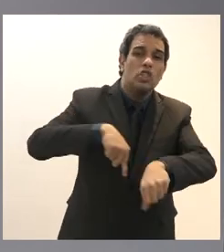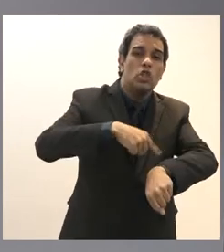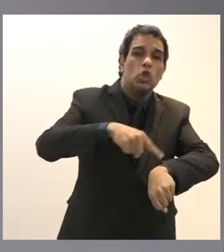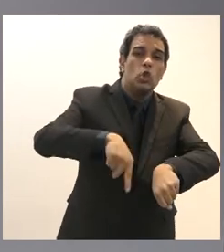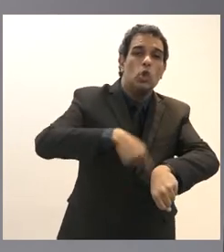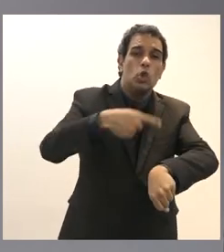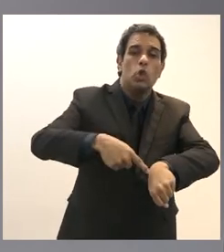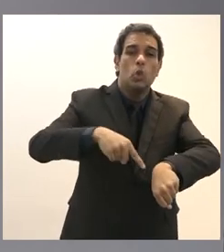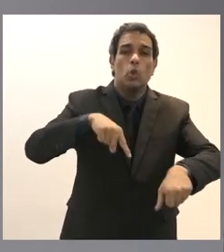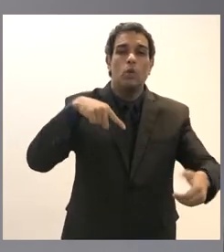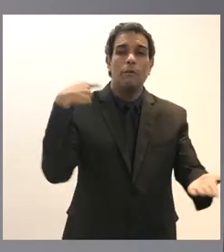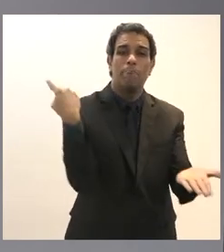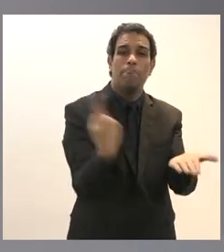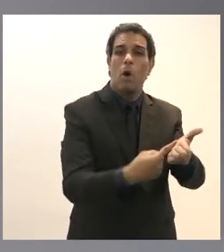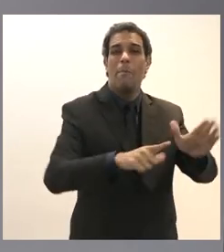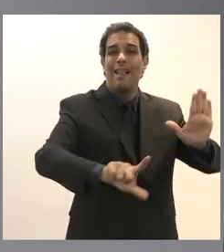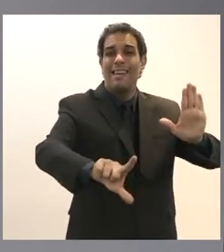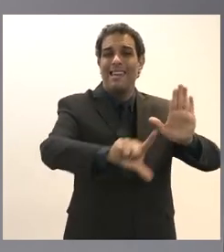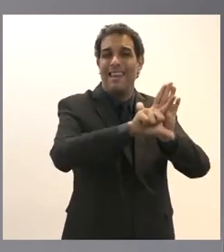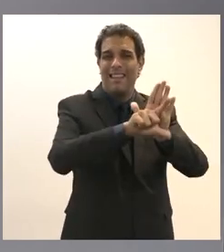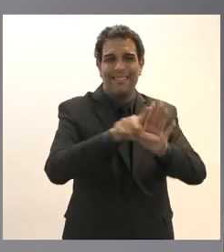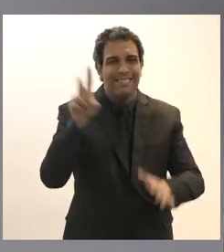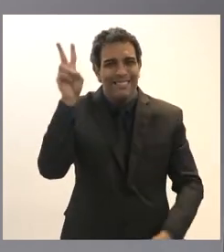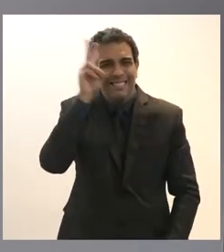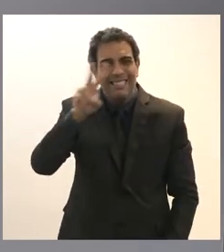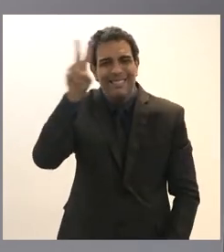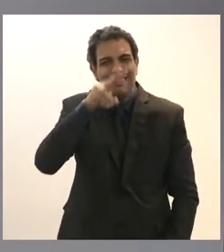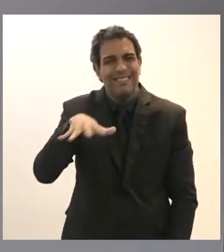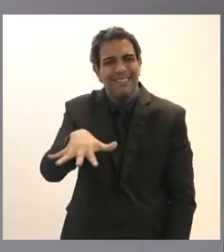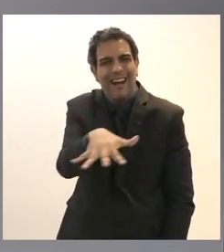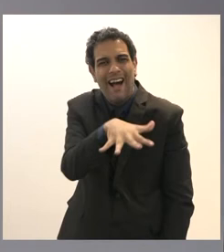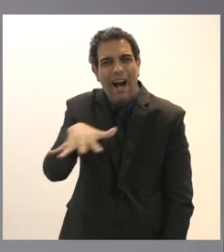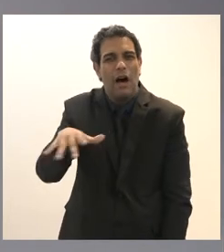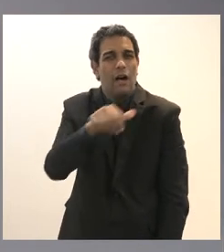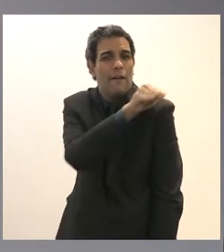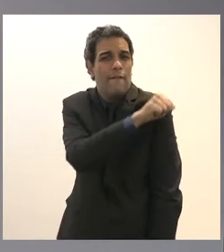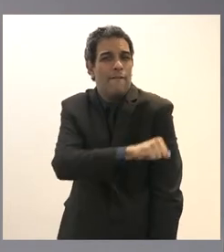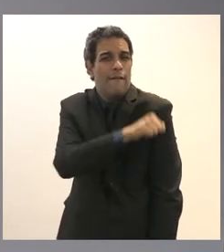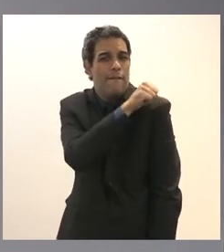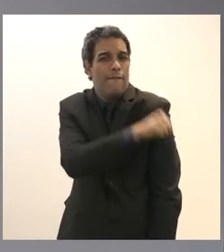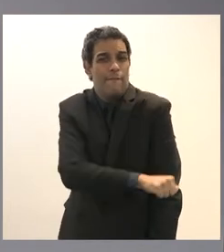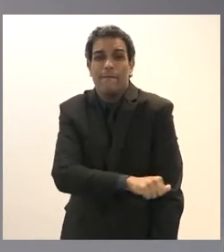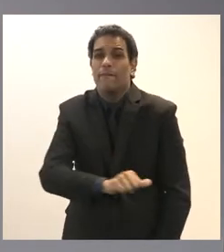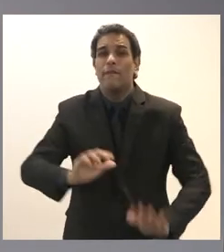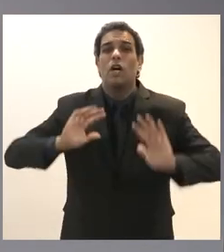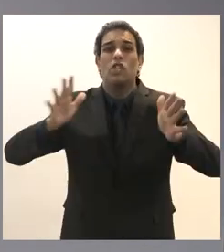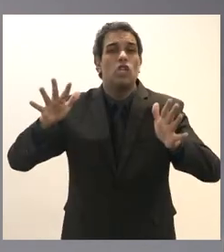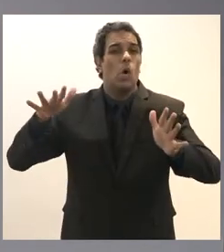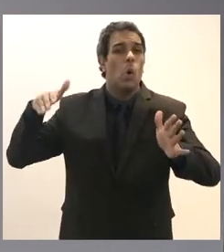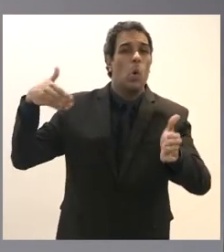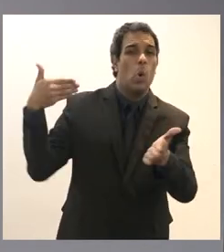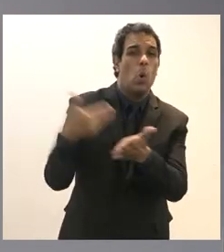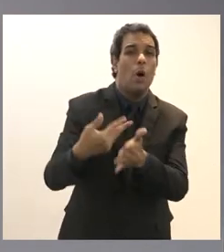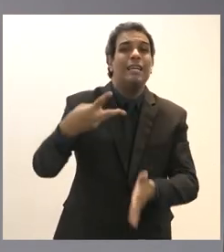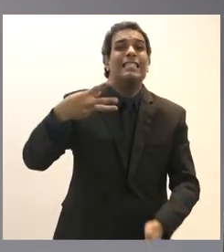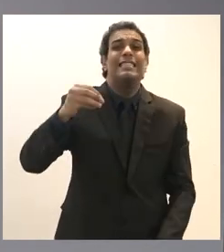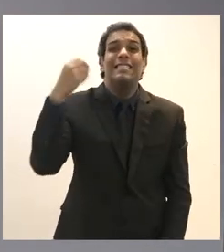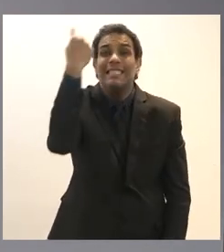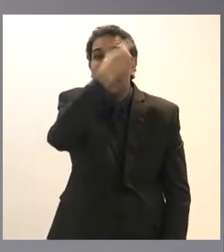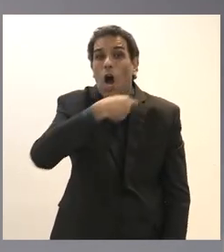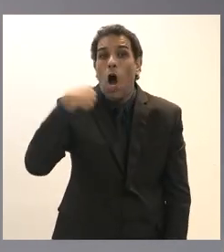fixada em lei me lembro pessoal da enfermagem tem uma luta da enfermagem por 30 horas